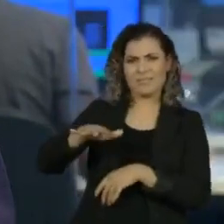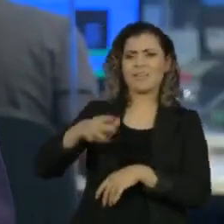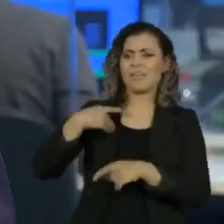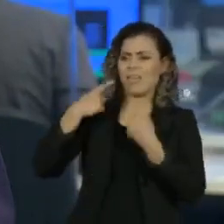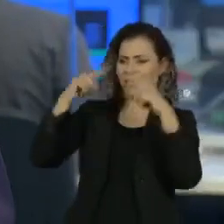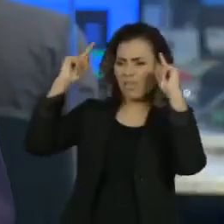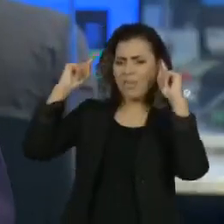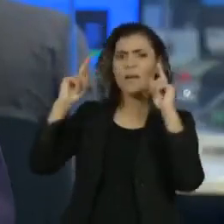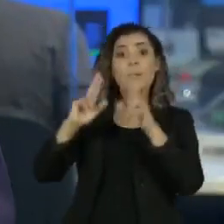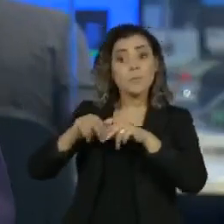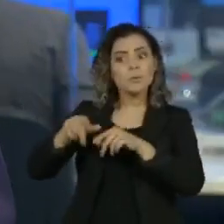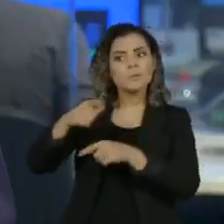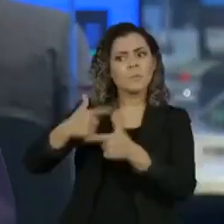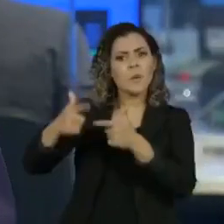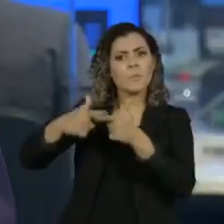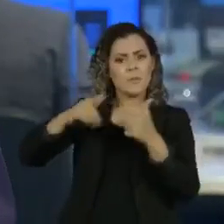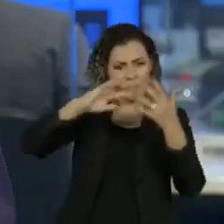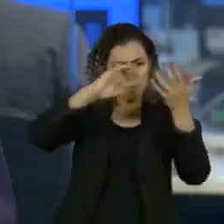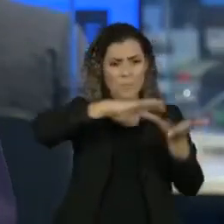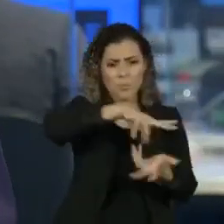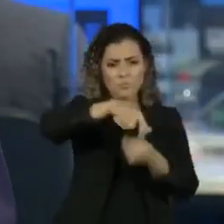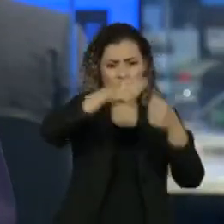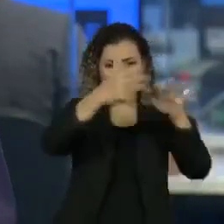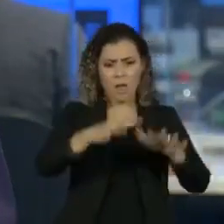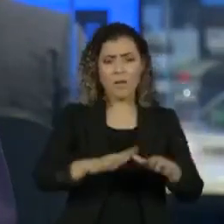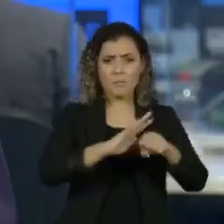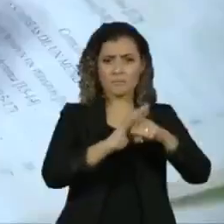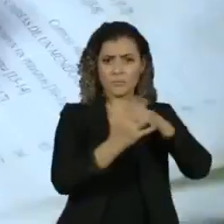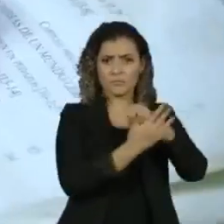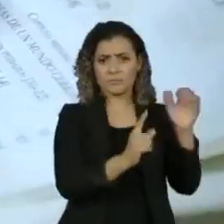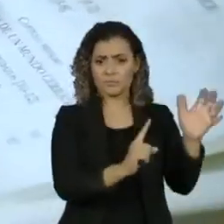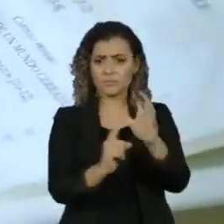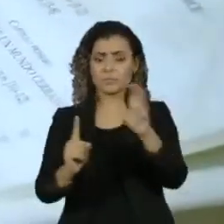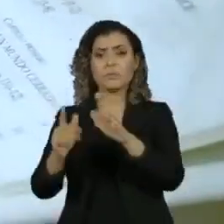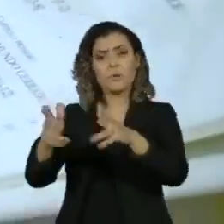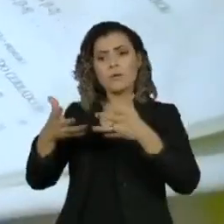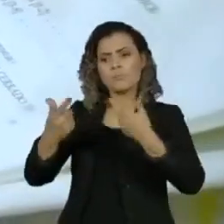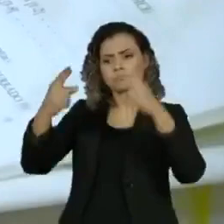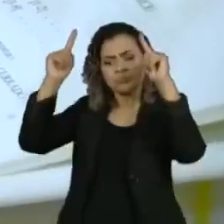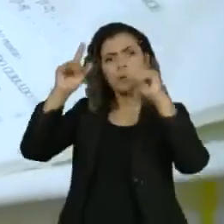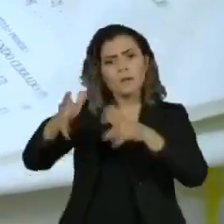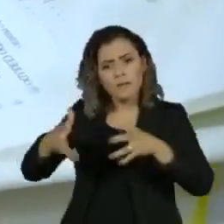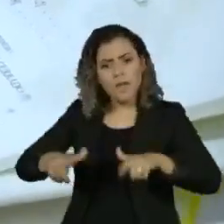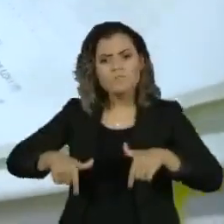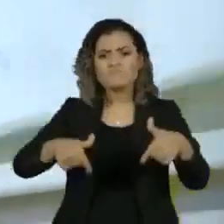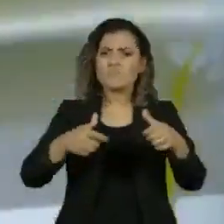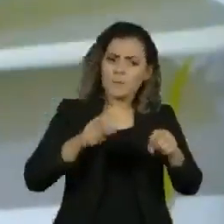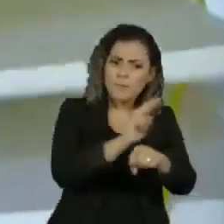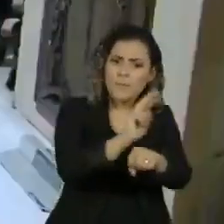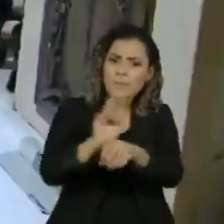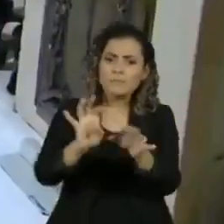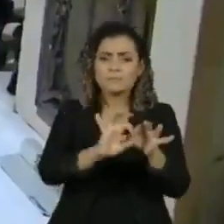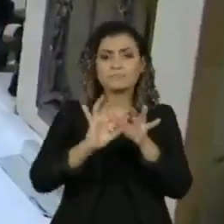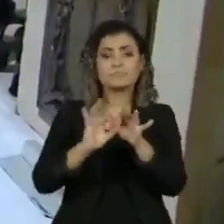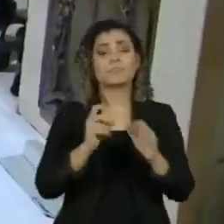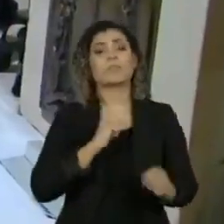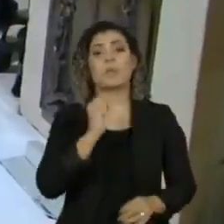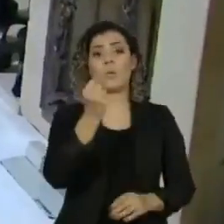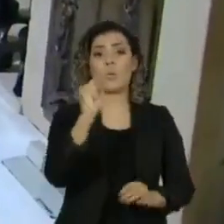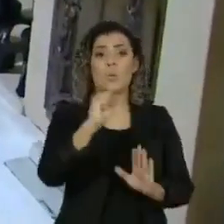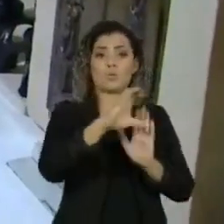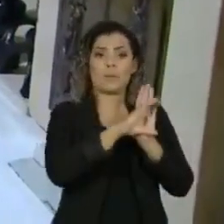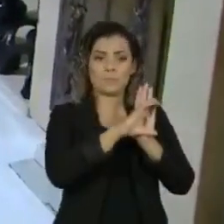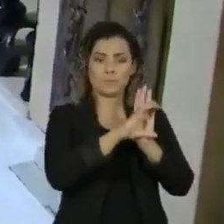para superar a crise global agravada pela Covid-19. Esta encíclica tem oito capítulos e foi publicada